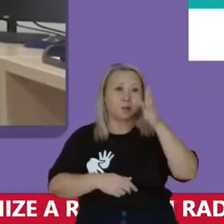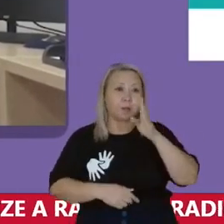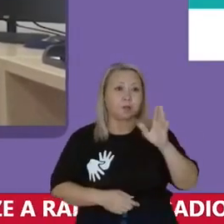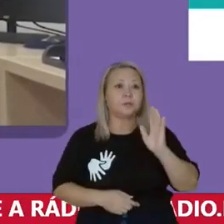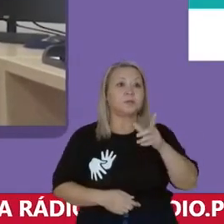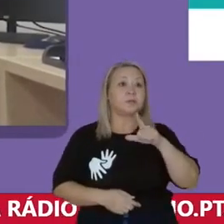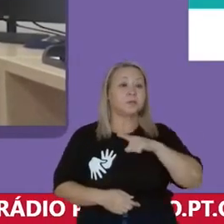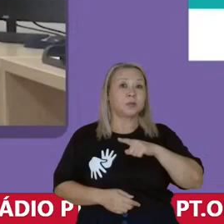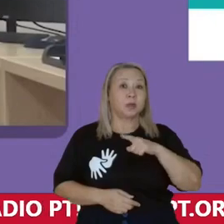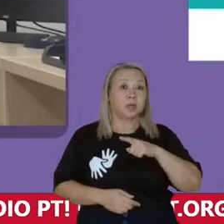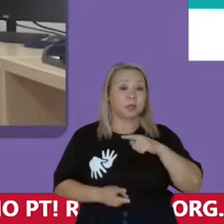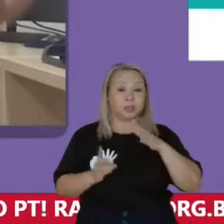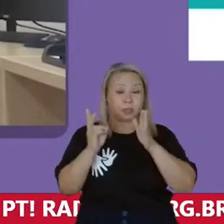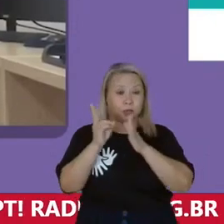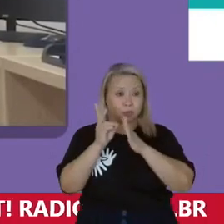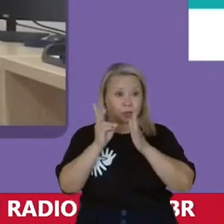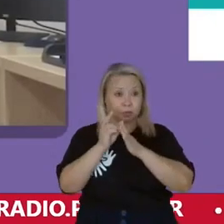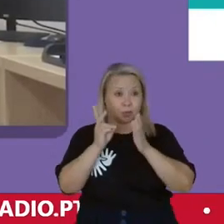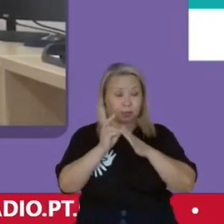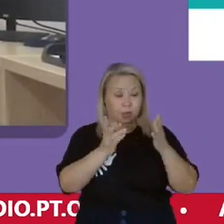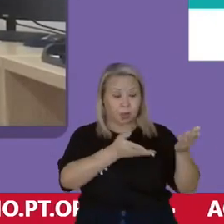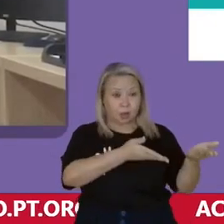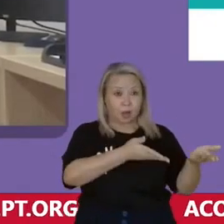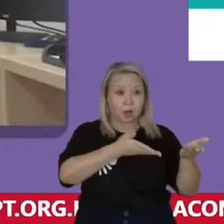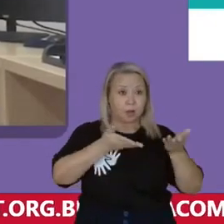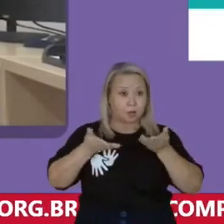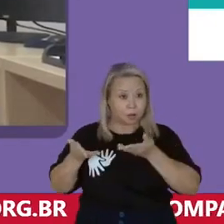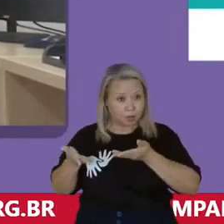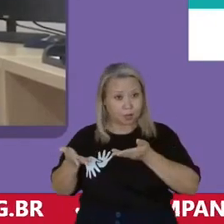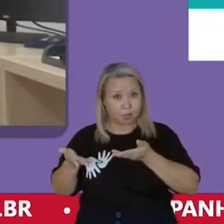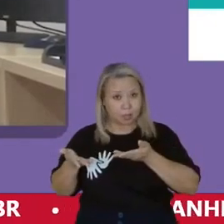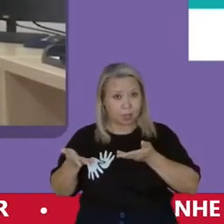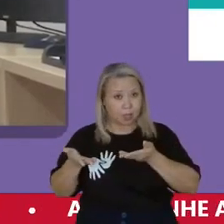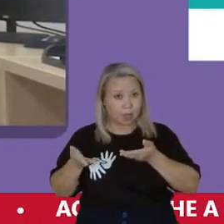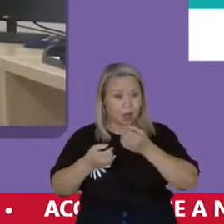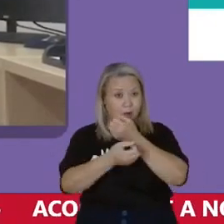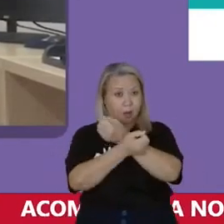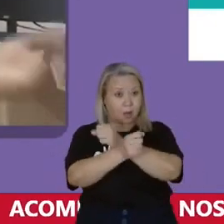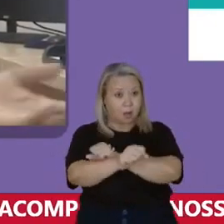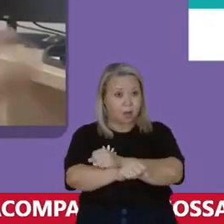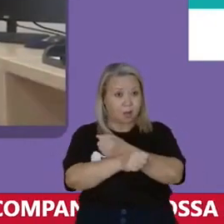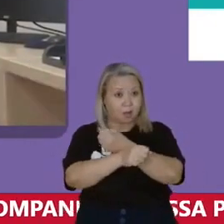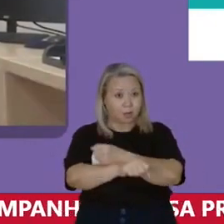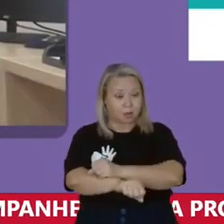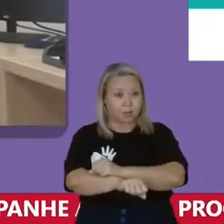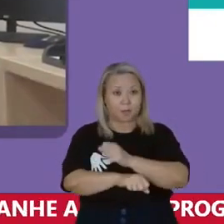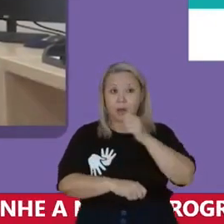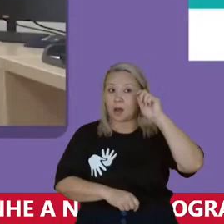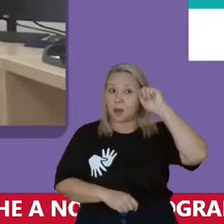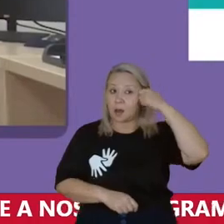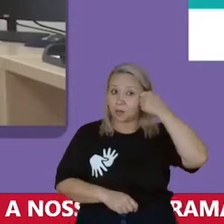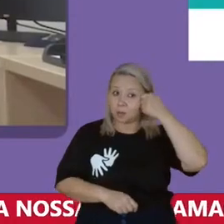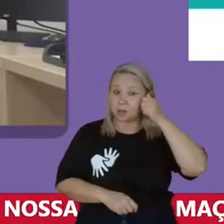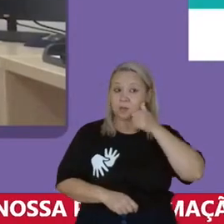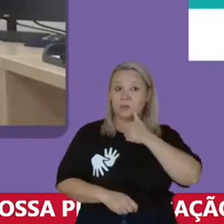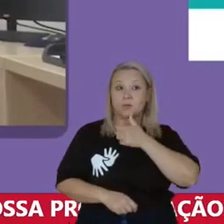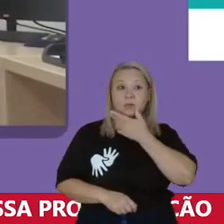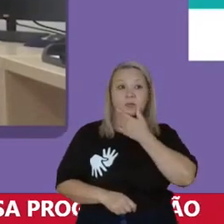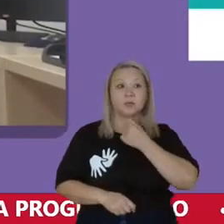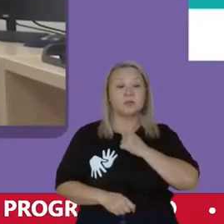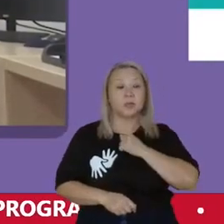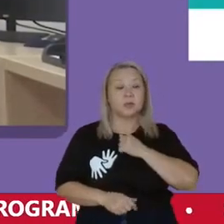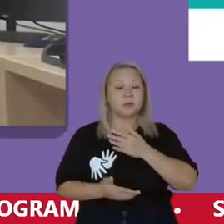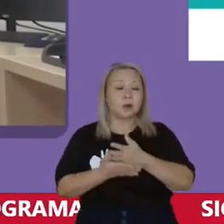existiam os indígenas Trouxeram escravizados os negros e negras E a